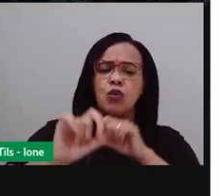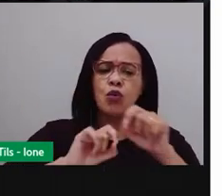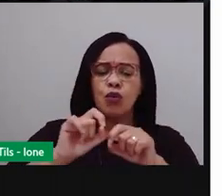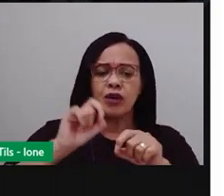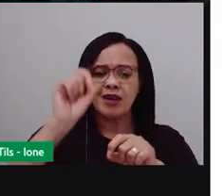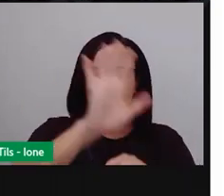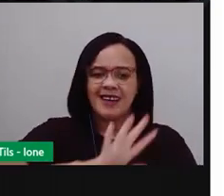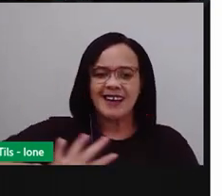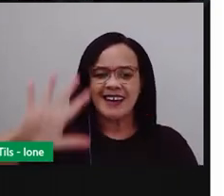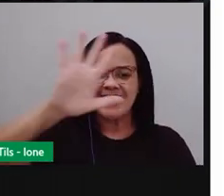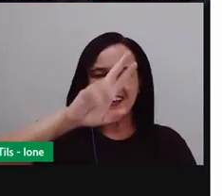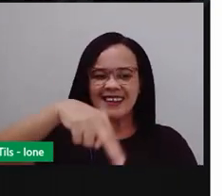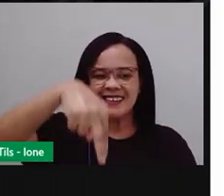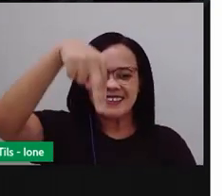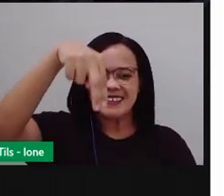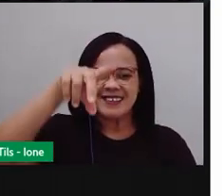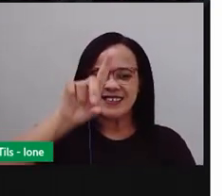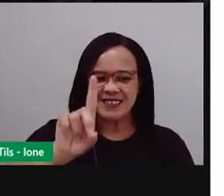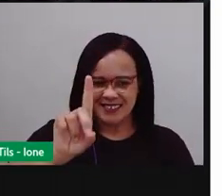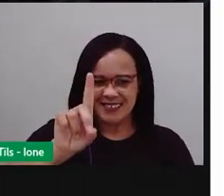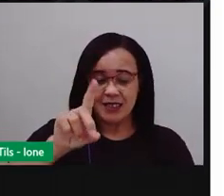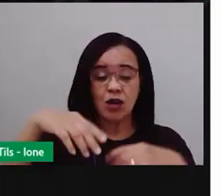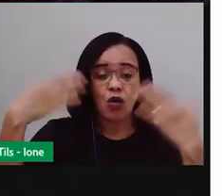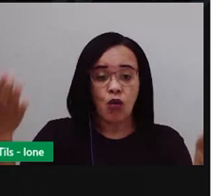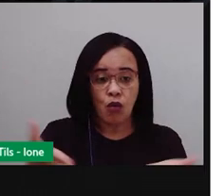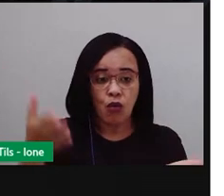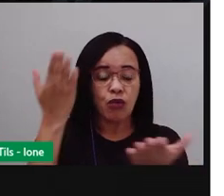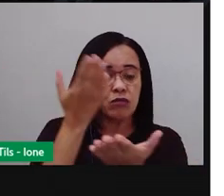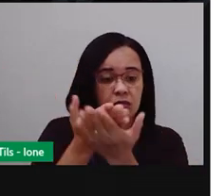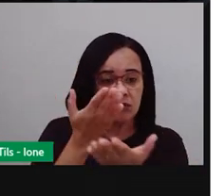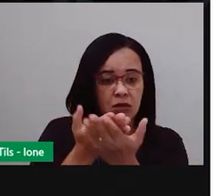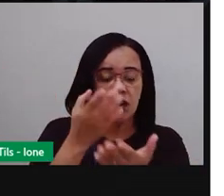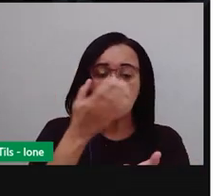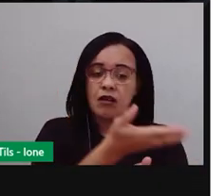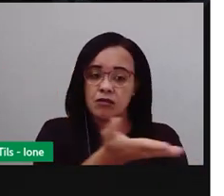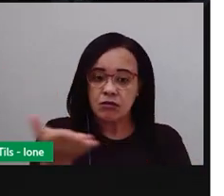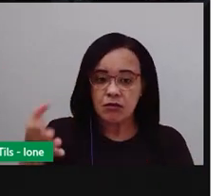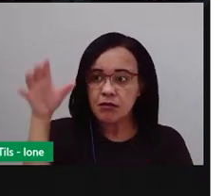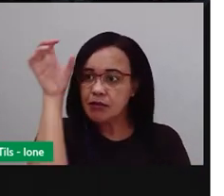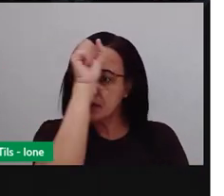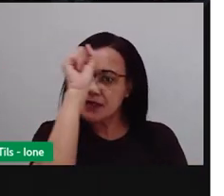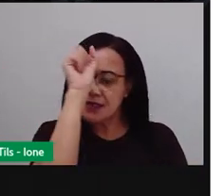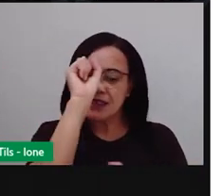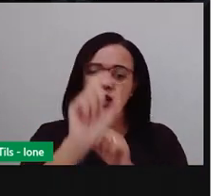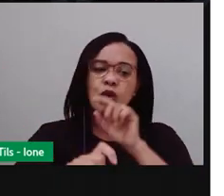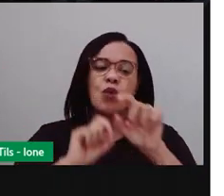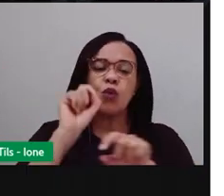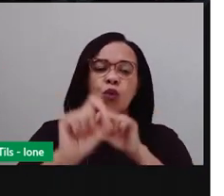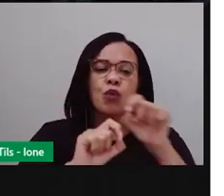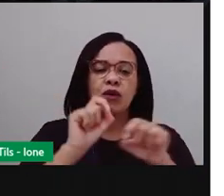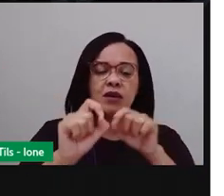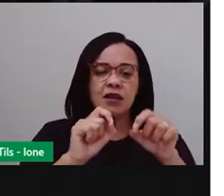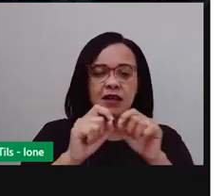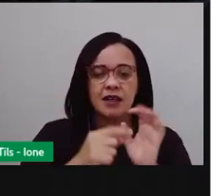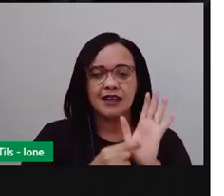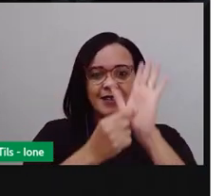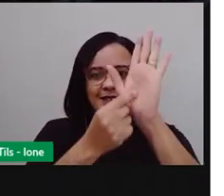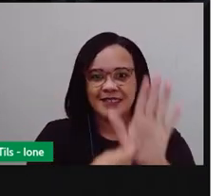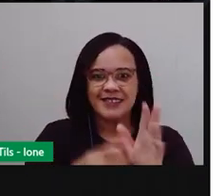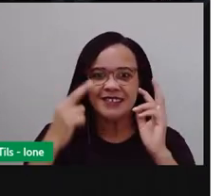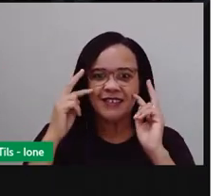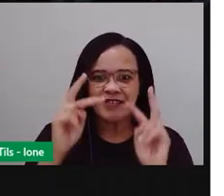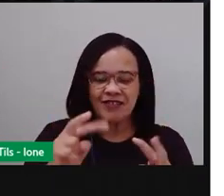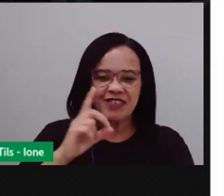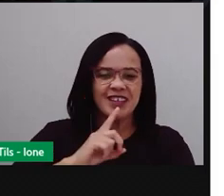Então, criançada, nessa aula de hoje, vocês vão aprender a identificar